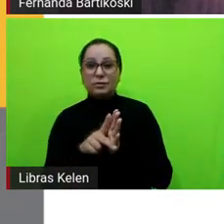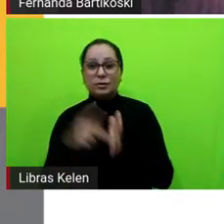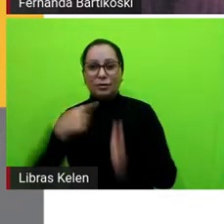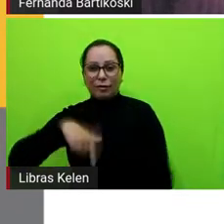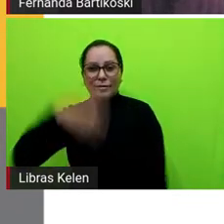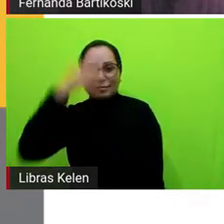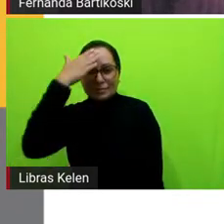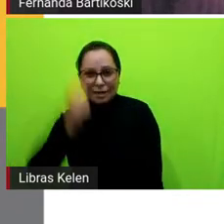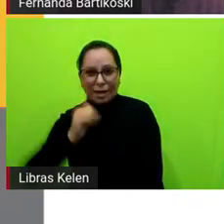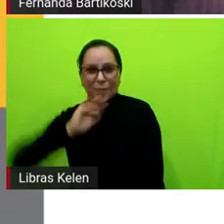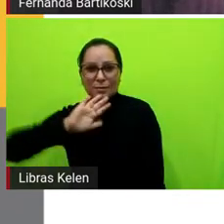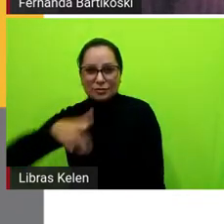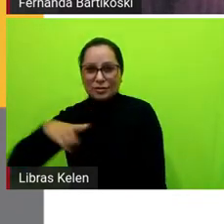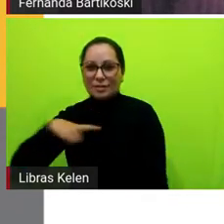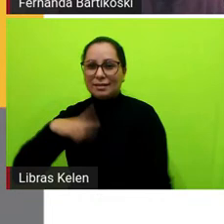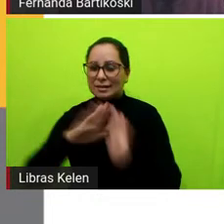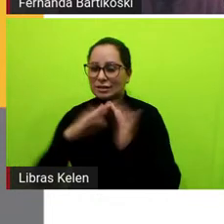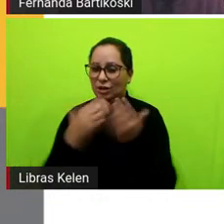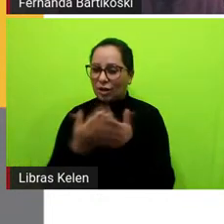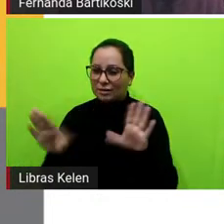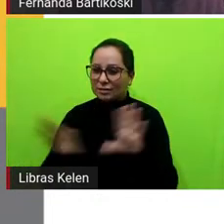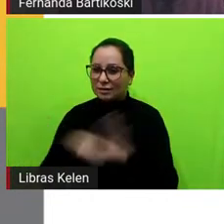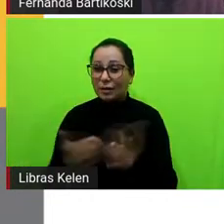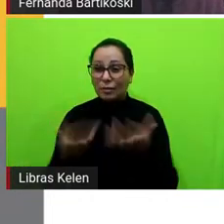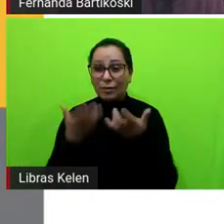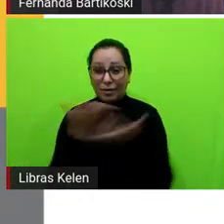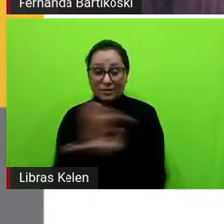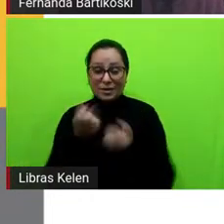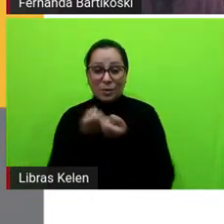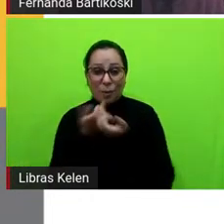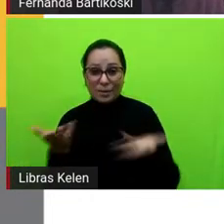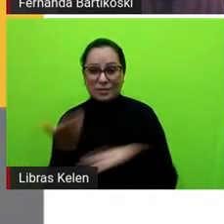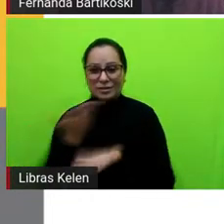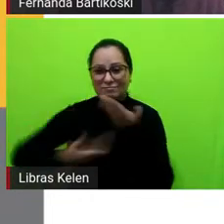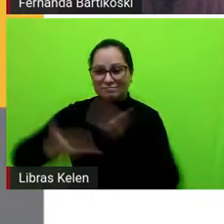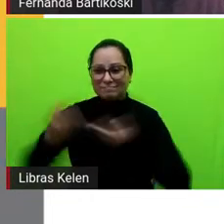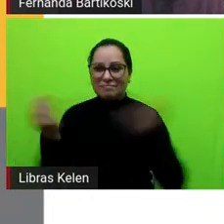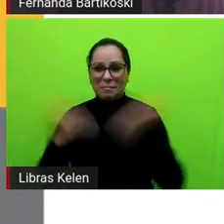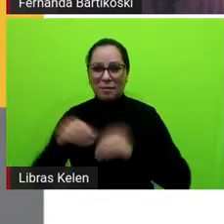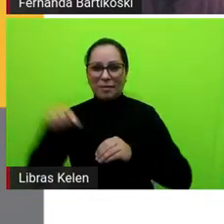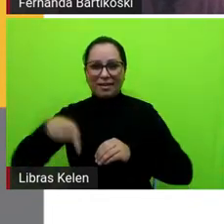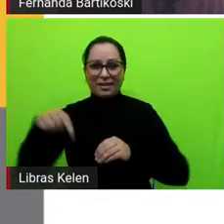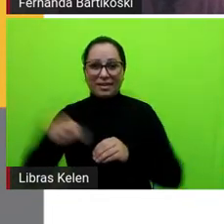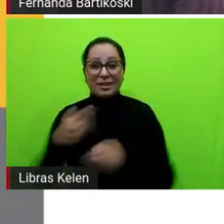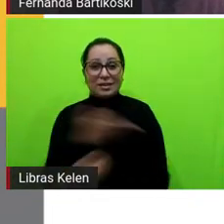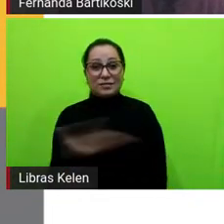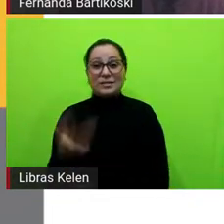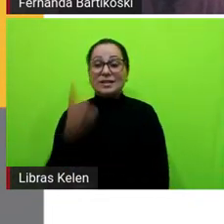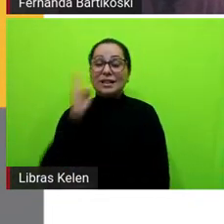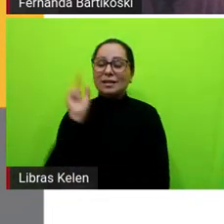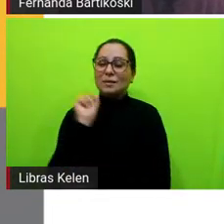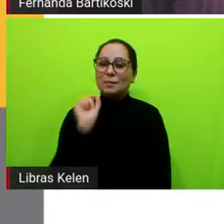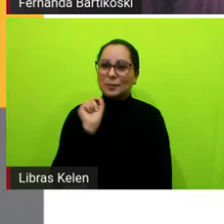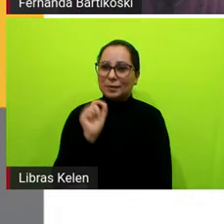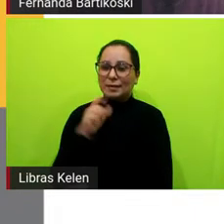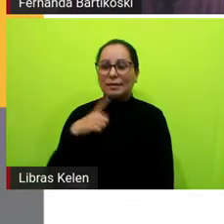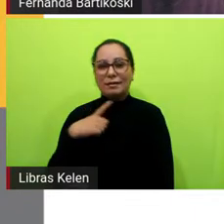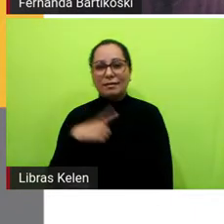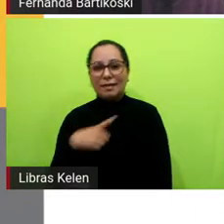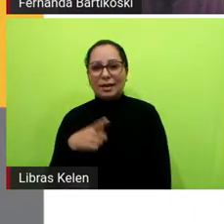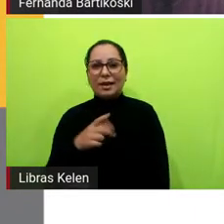já estão lá na escola, mas a gente quer que vocês compartilhem conosco aqui do que que vocês lembram. Então tem Sherlock Holmes,